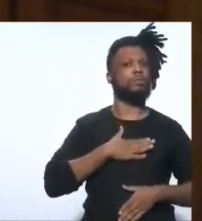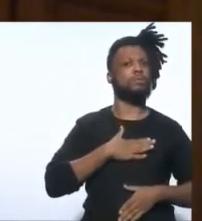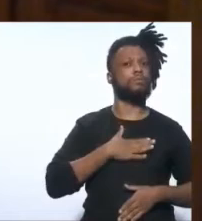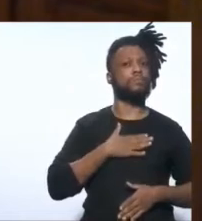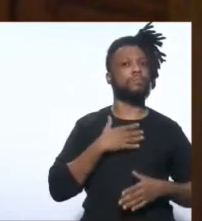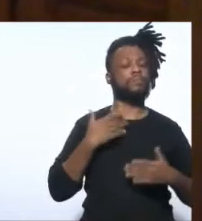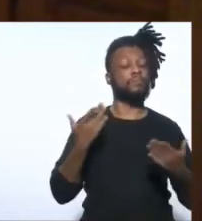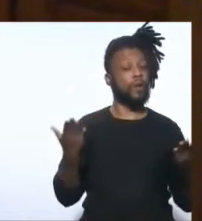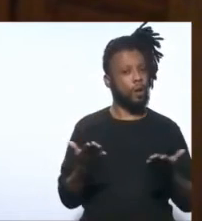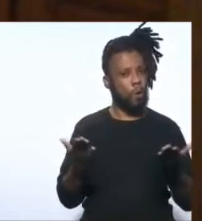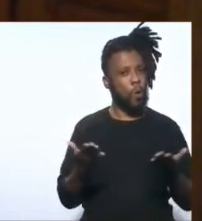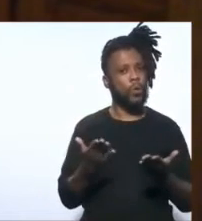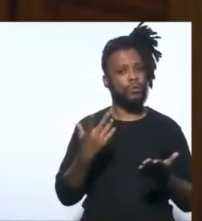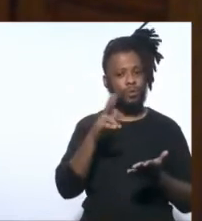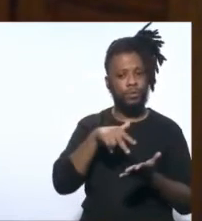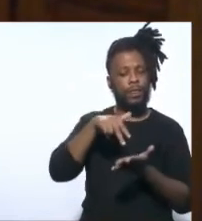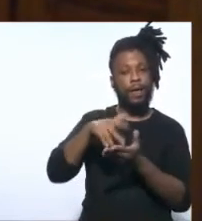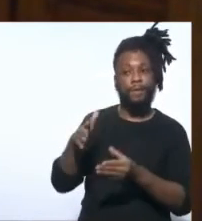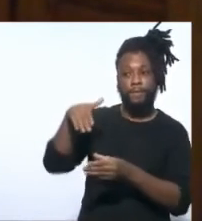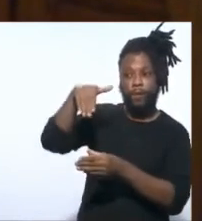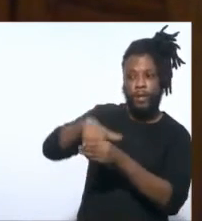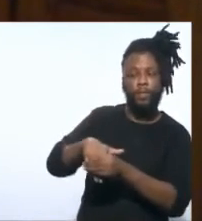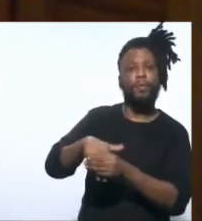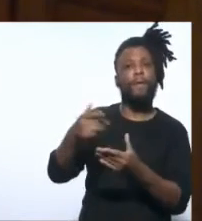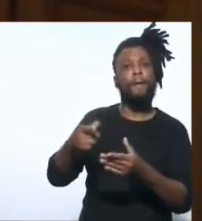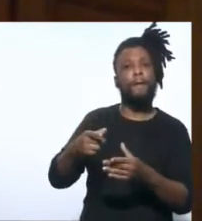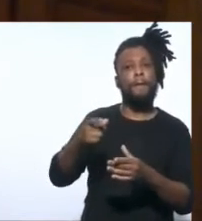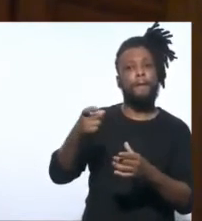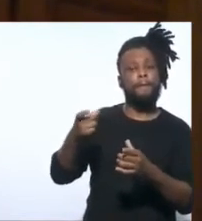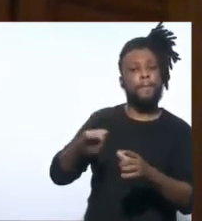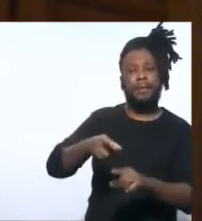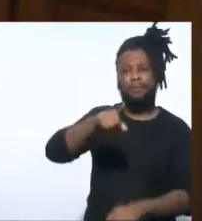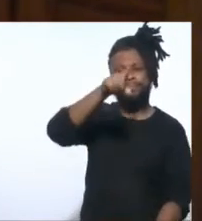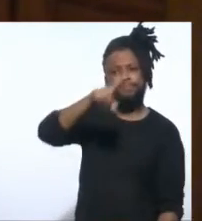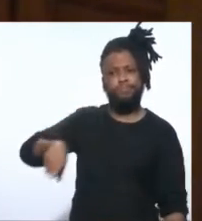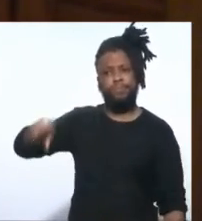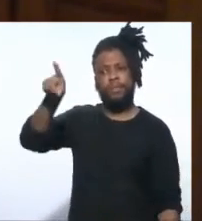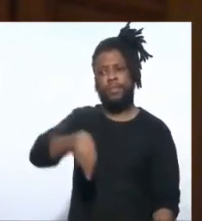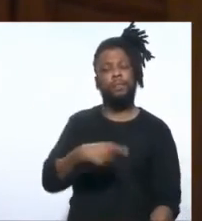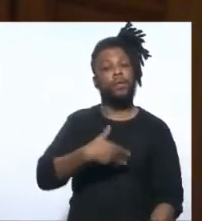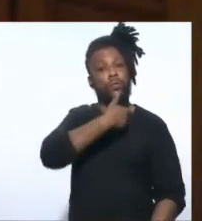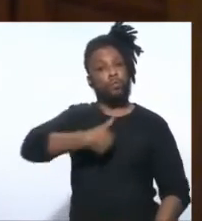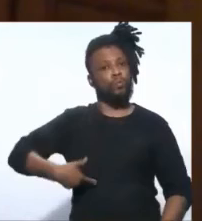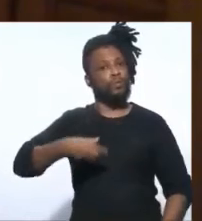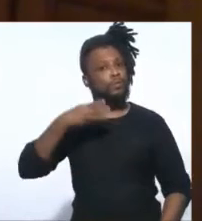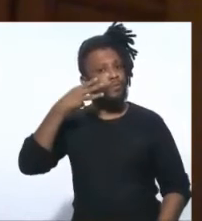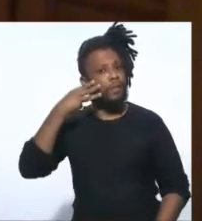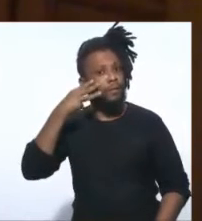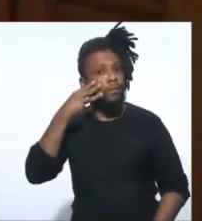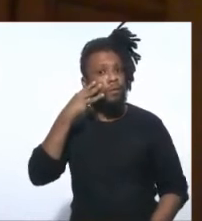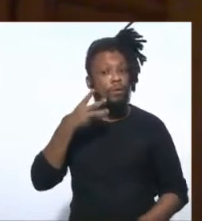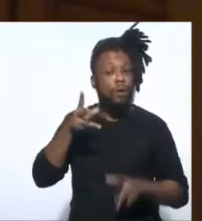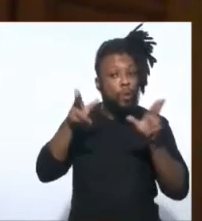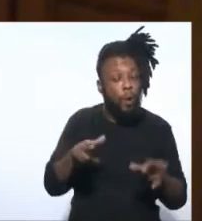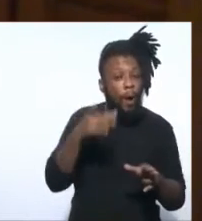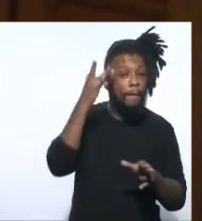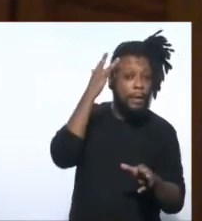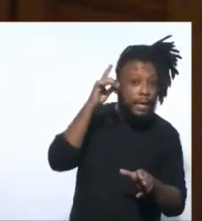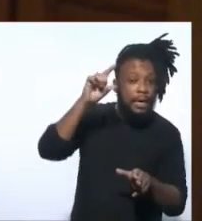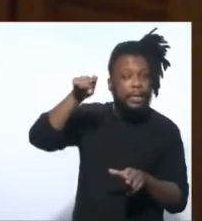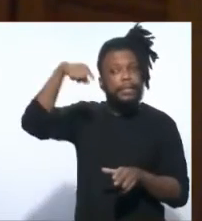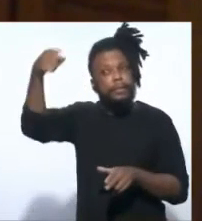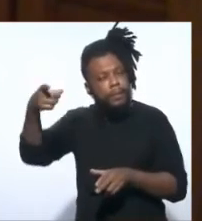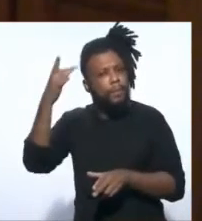hoje, eu estaria votando pela cassação do governador. Uma manhã e depois da manhã também.